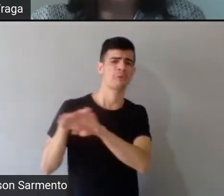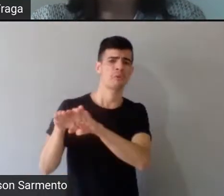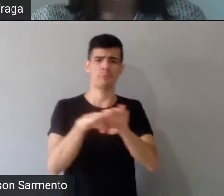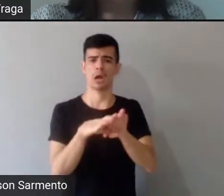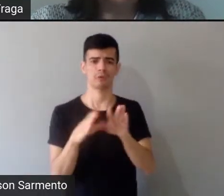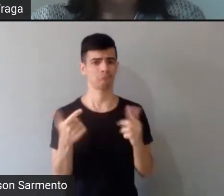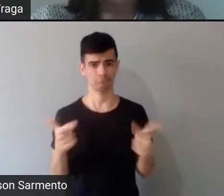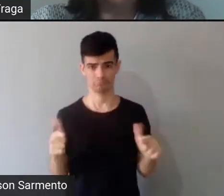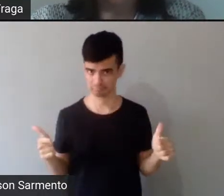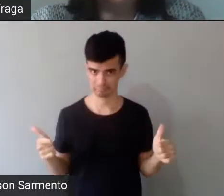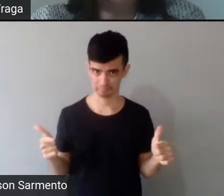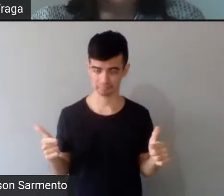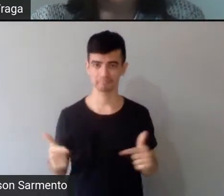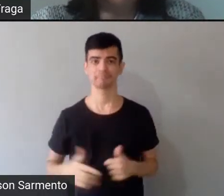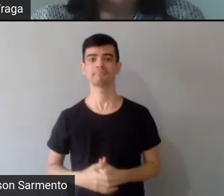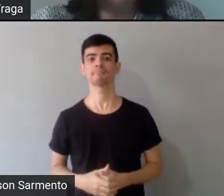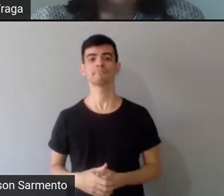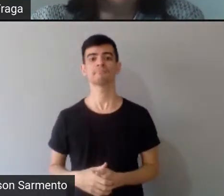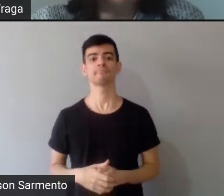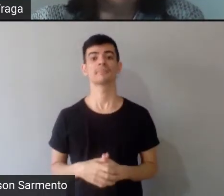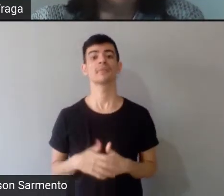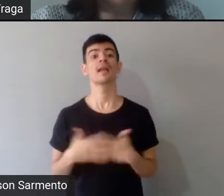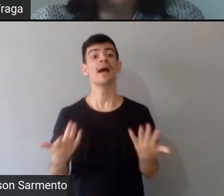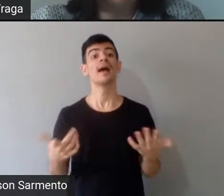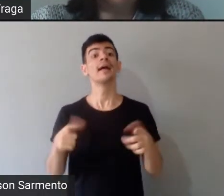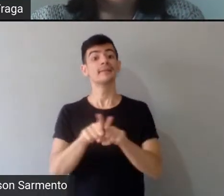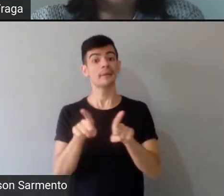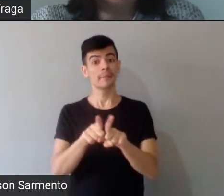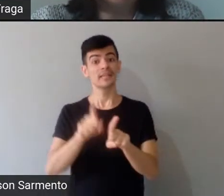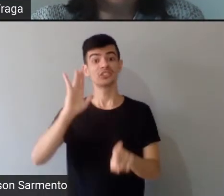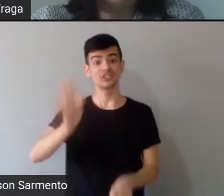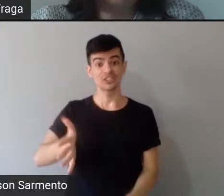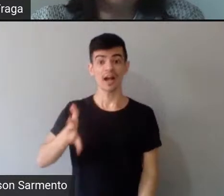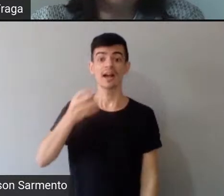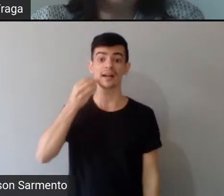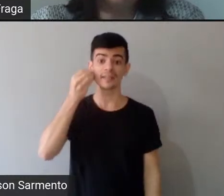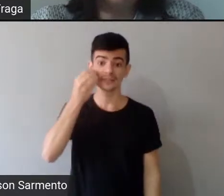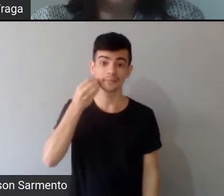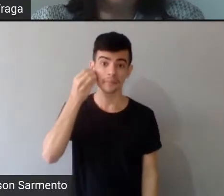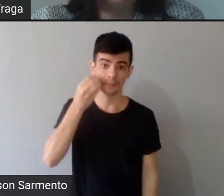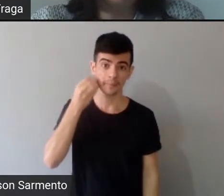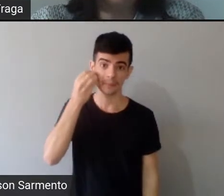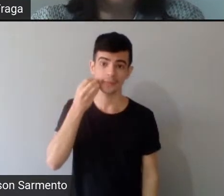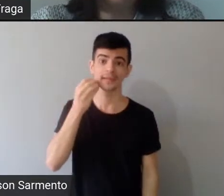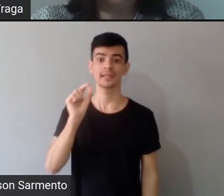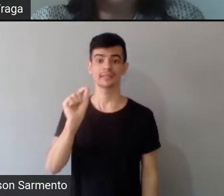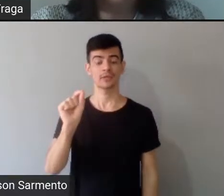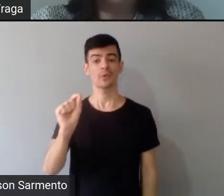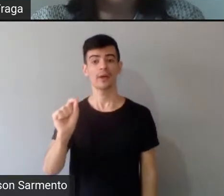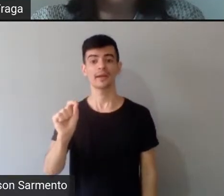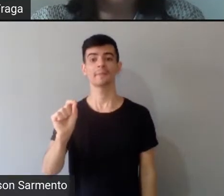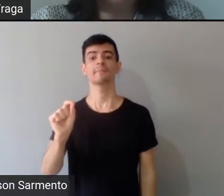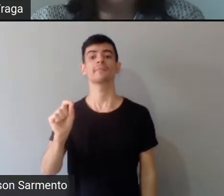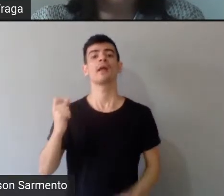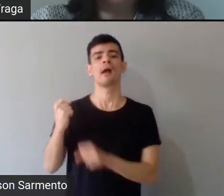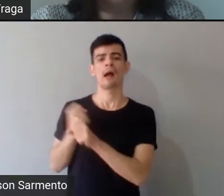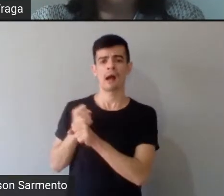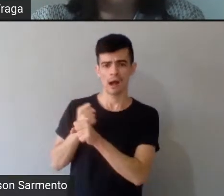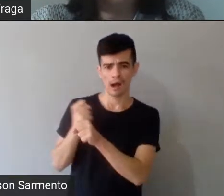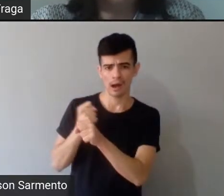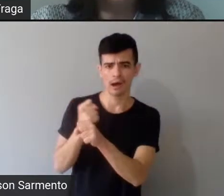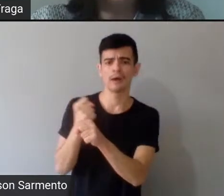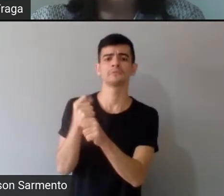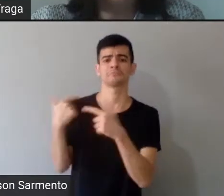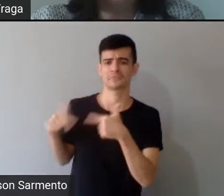né, e já tenho uma certa experiência, assim, nessa área, de trabalhar com o movimento indígena daqui, alguns anos, conhecer outros parentes de outros